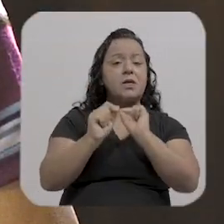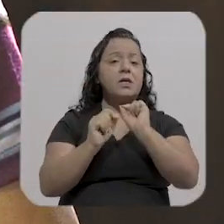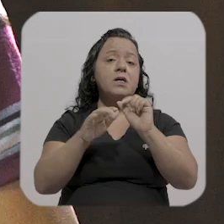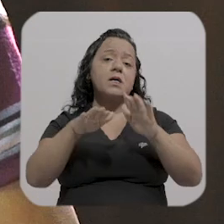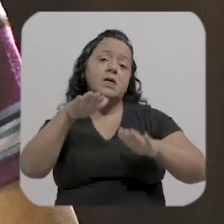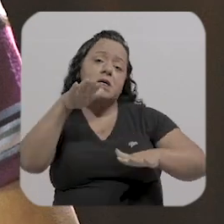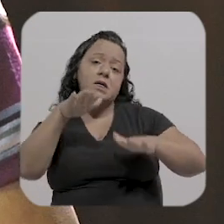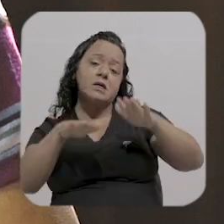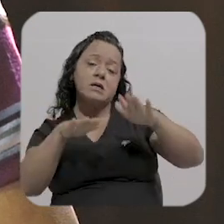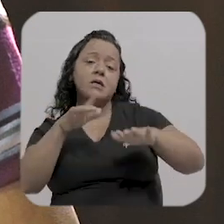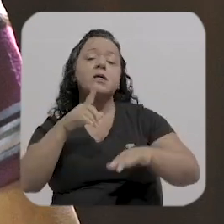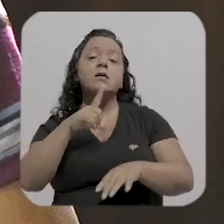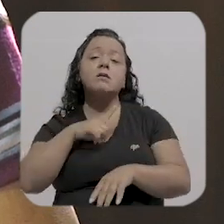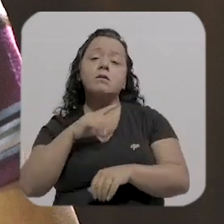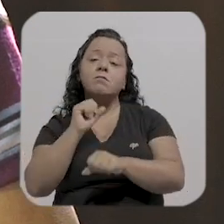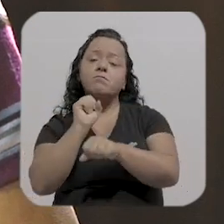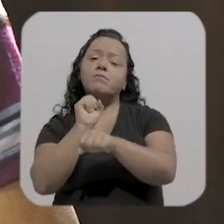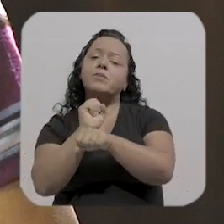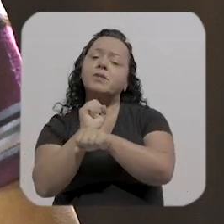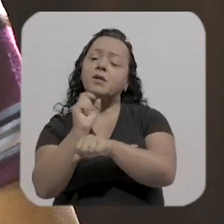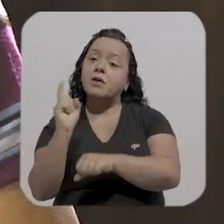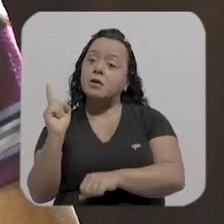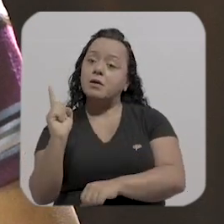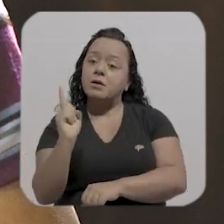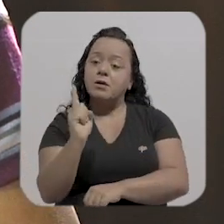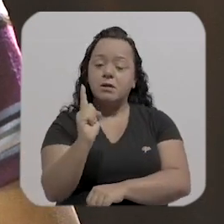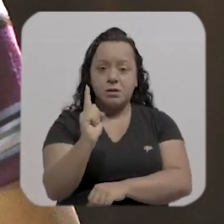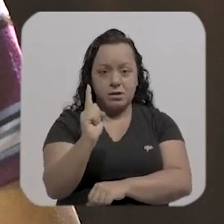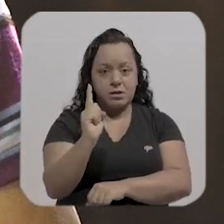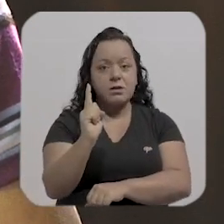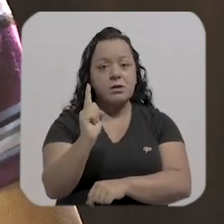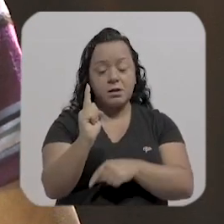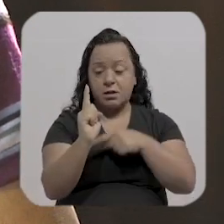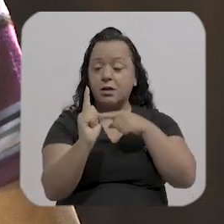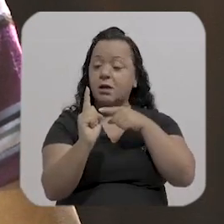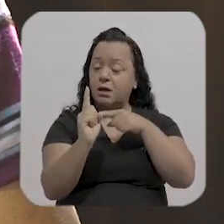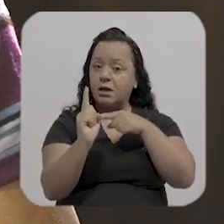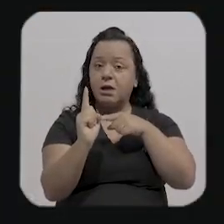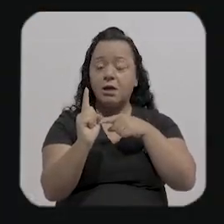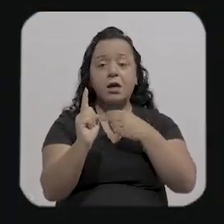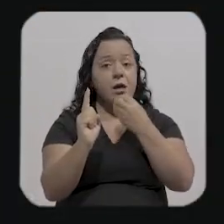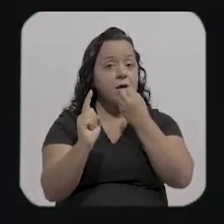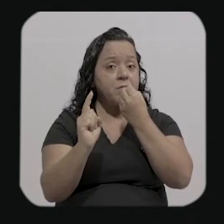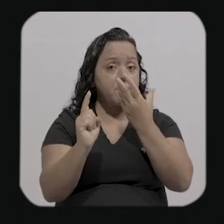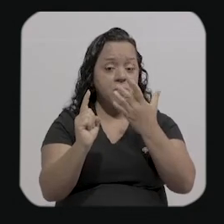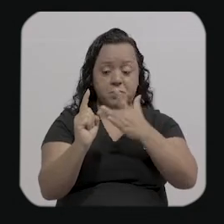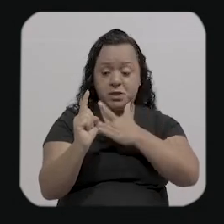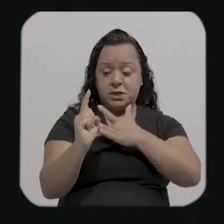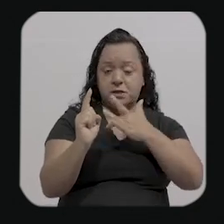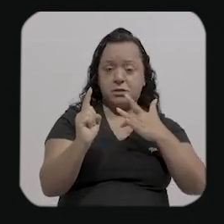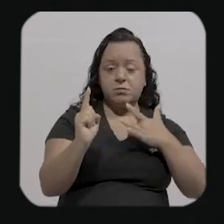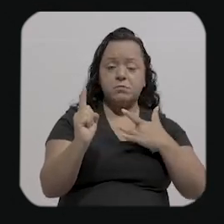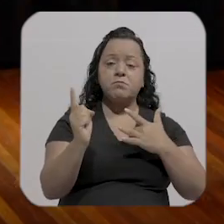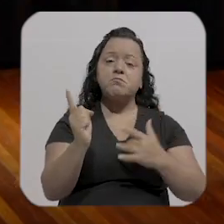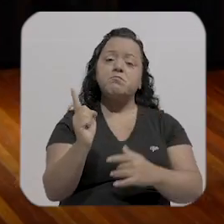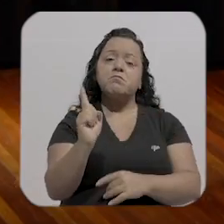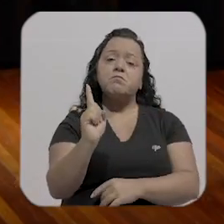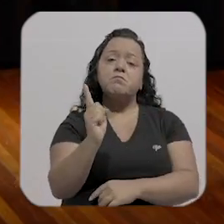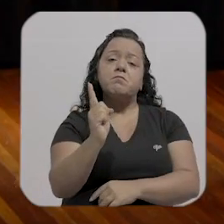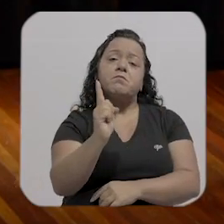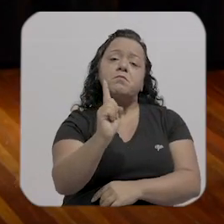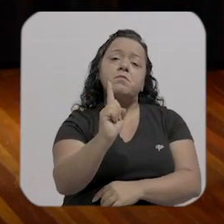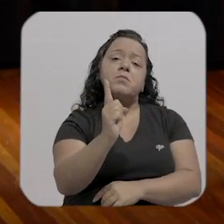é bom pra saúde caminhar com calma caminhar com alma dar importância às coisas que vêm de